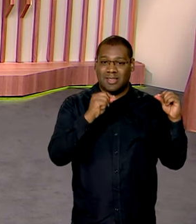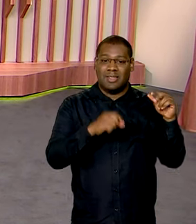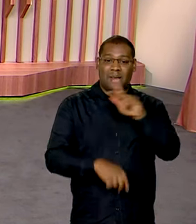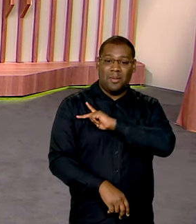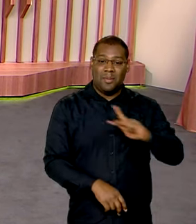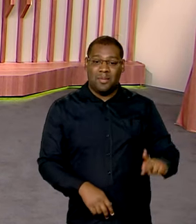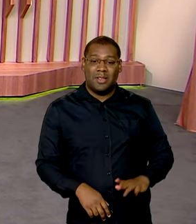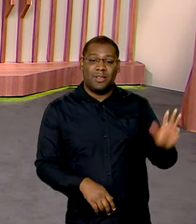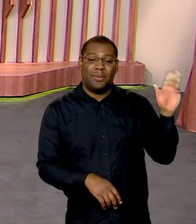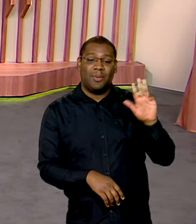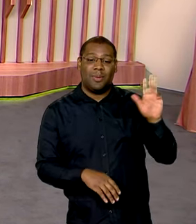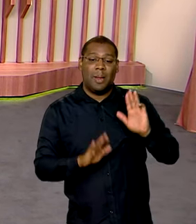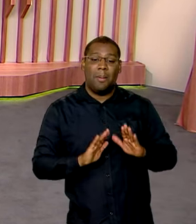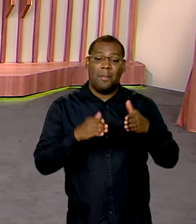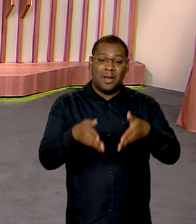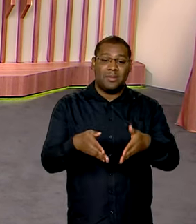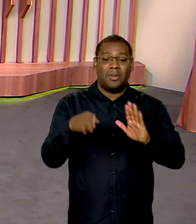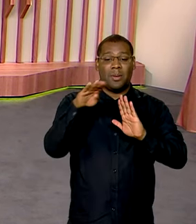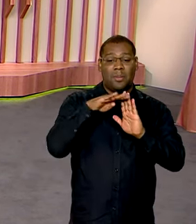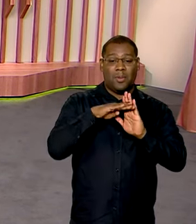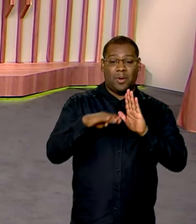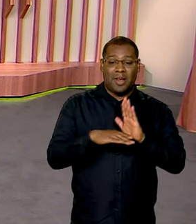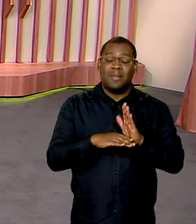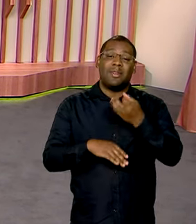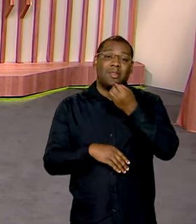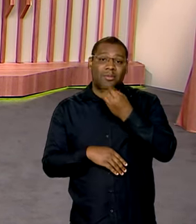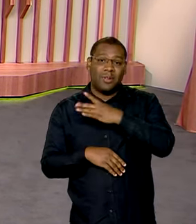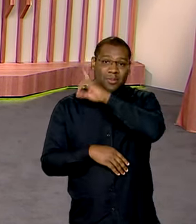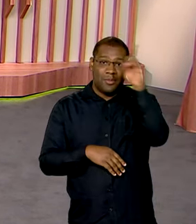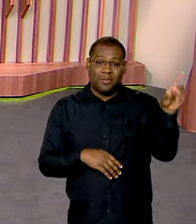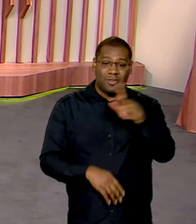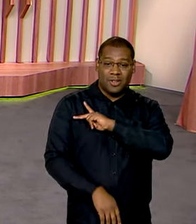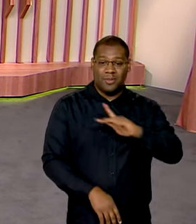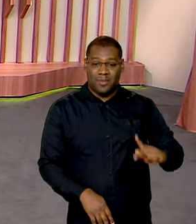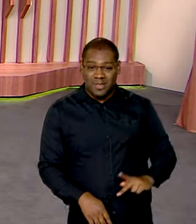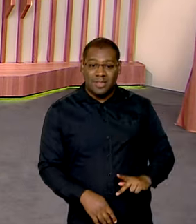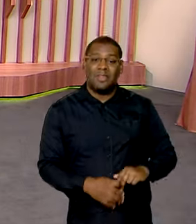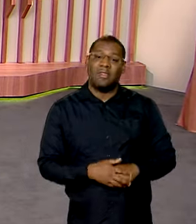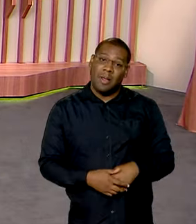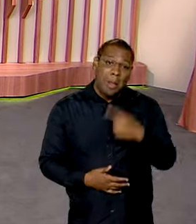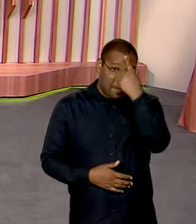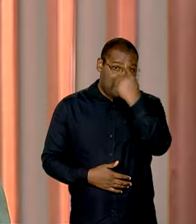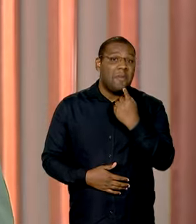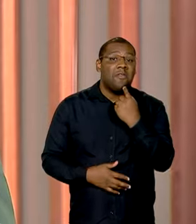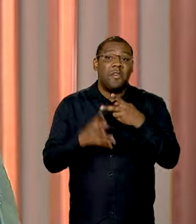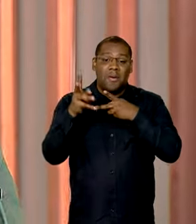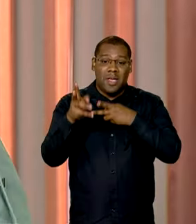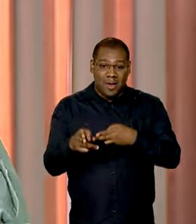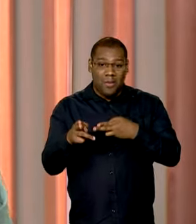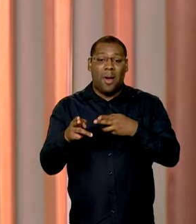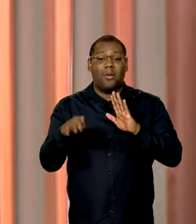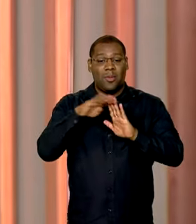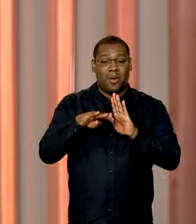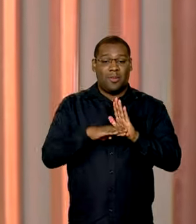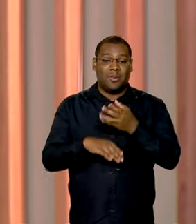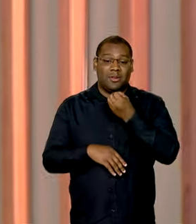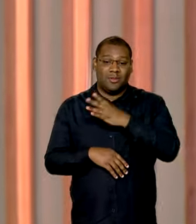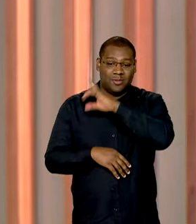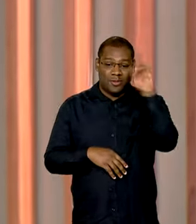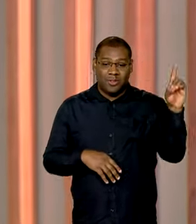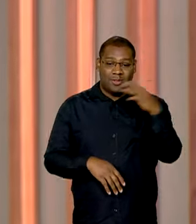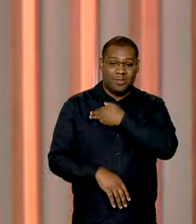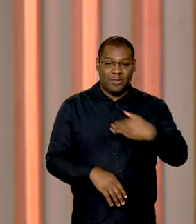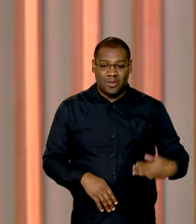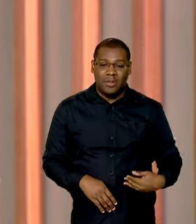participação inédita no programa Bom Dia, Presidente, nos moldes do Bom Dia, Ministro. A jornalista Karine